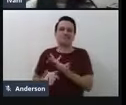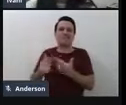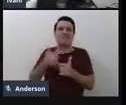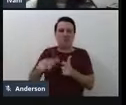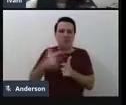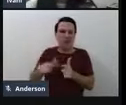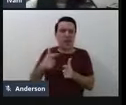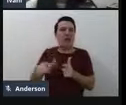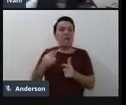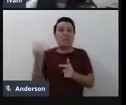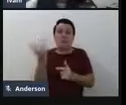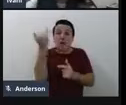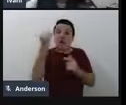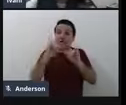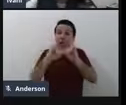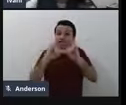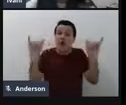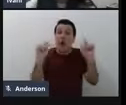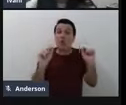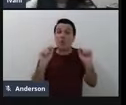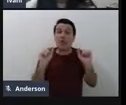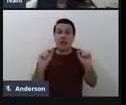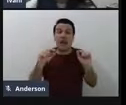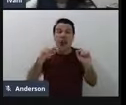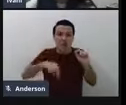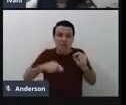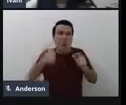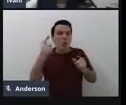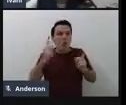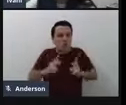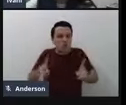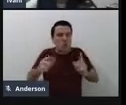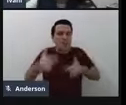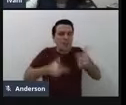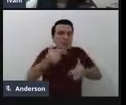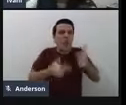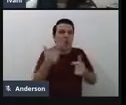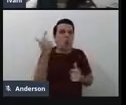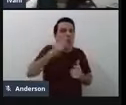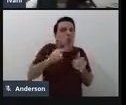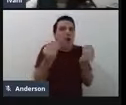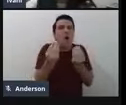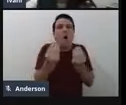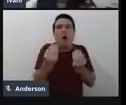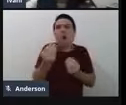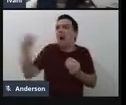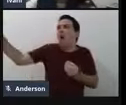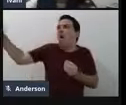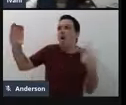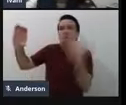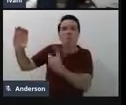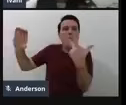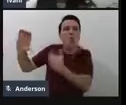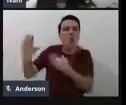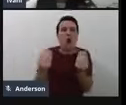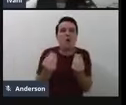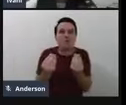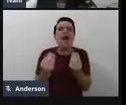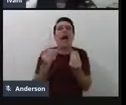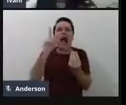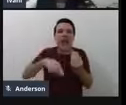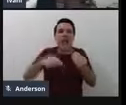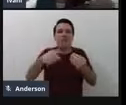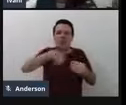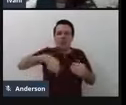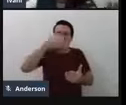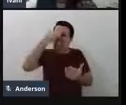é importante dizer que a gente se mantém, porque a gente acredita, de fato, na pauta de direitos, né, mas, caso,